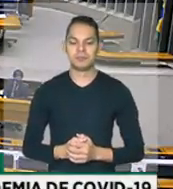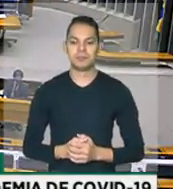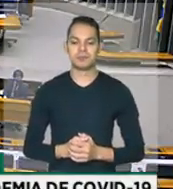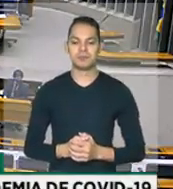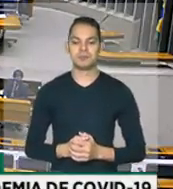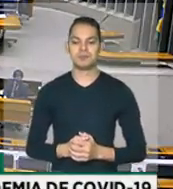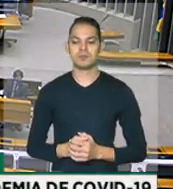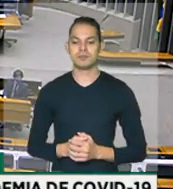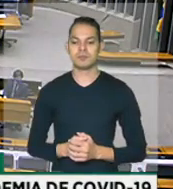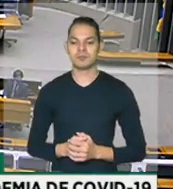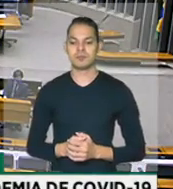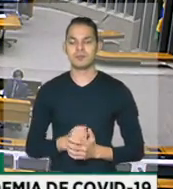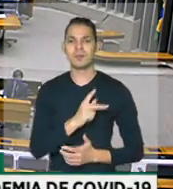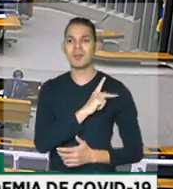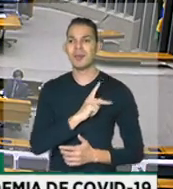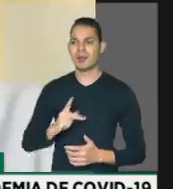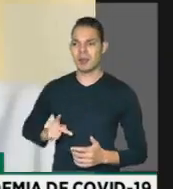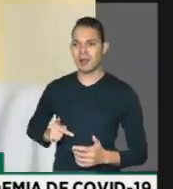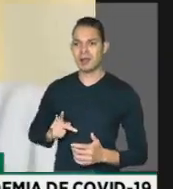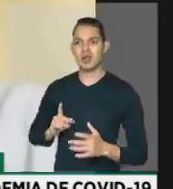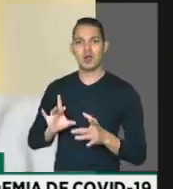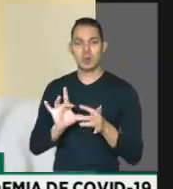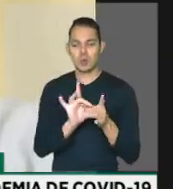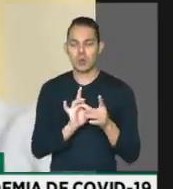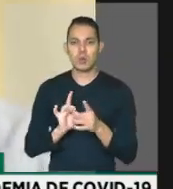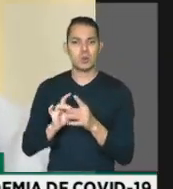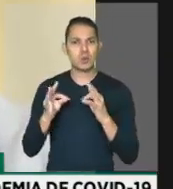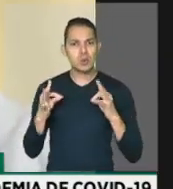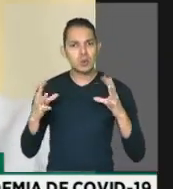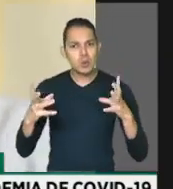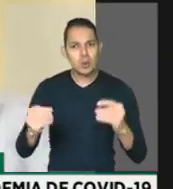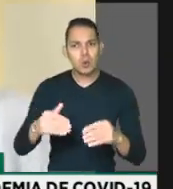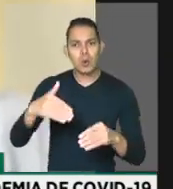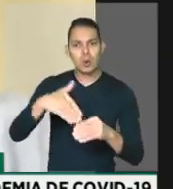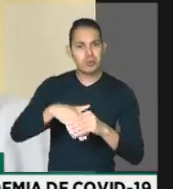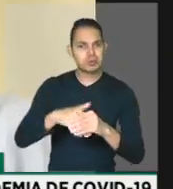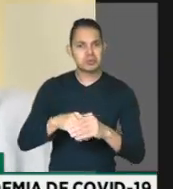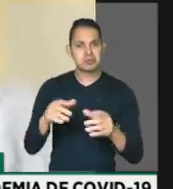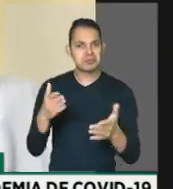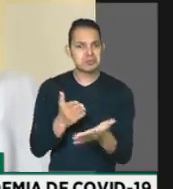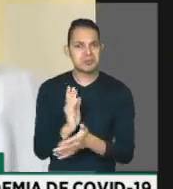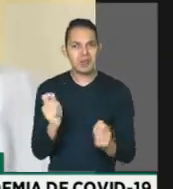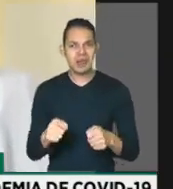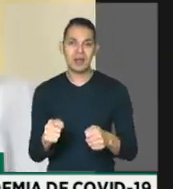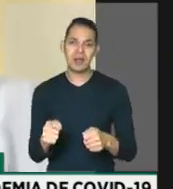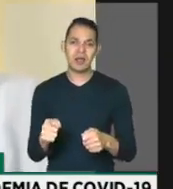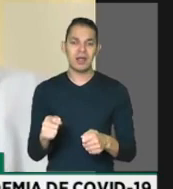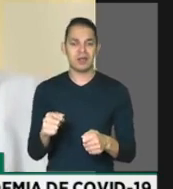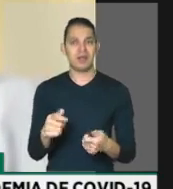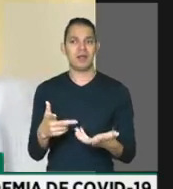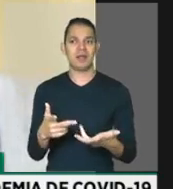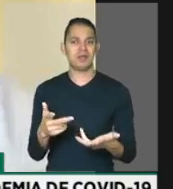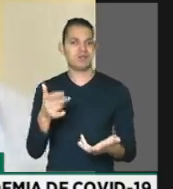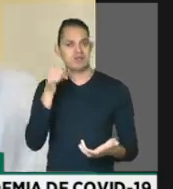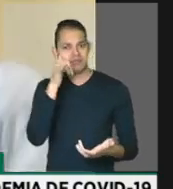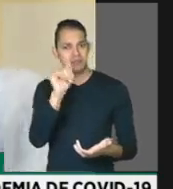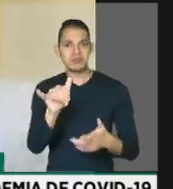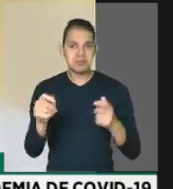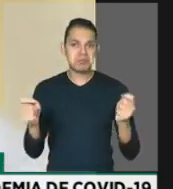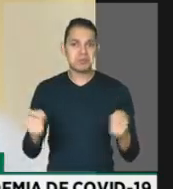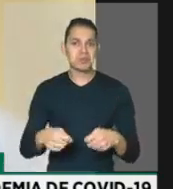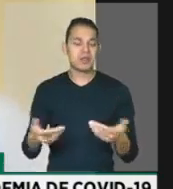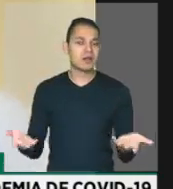Presidente, não dá para a gente aprovar por unanimidade, é uma prevenção, talvez seja o caso, entendeu?